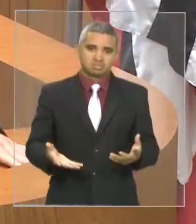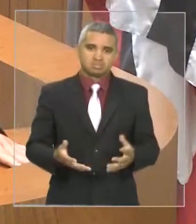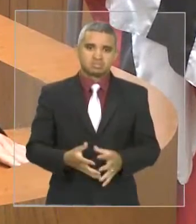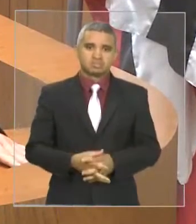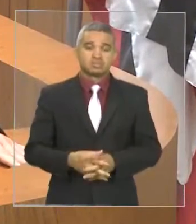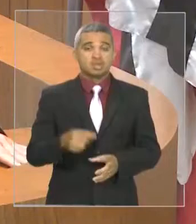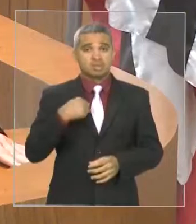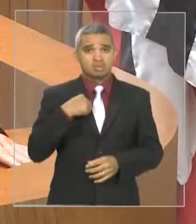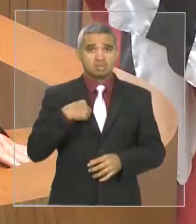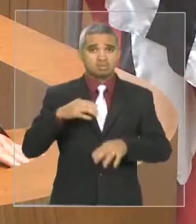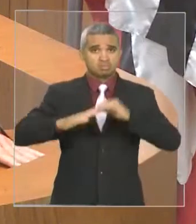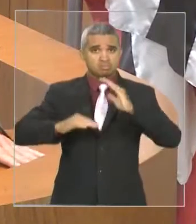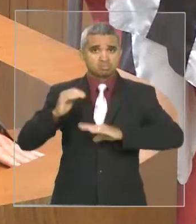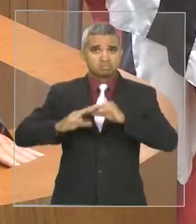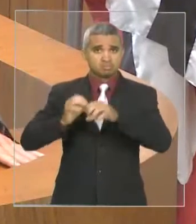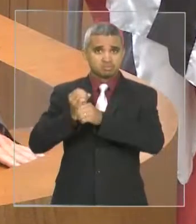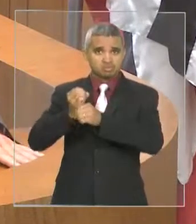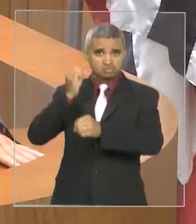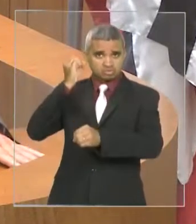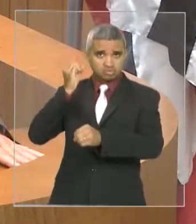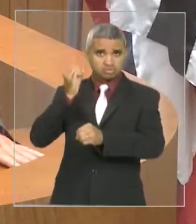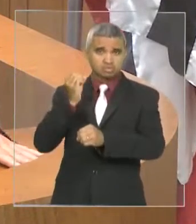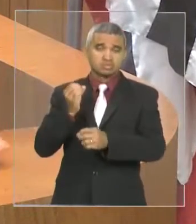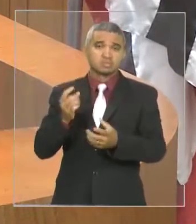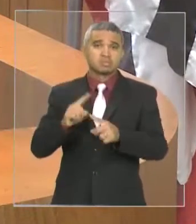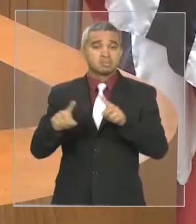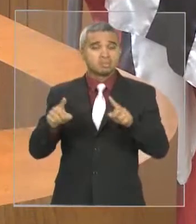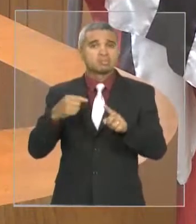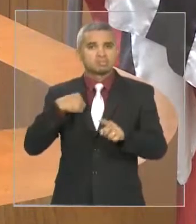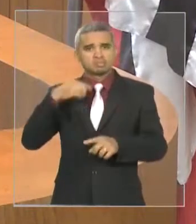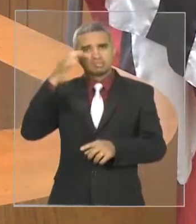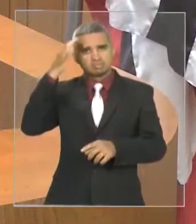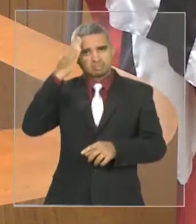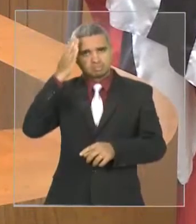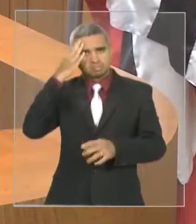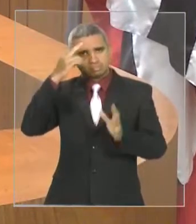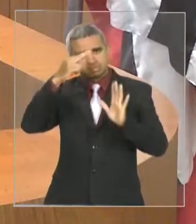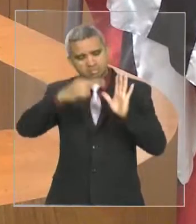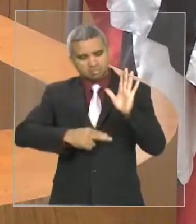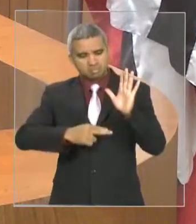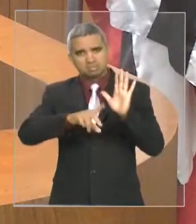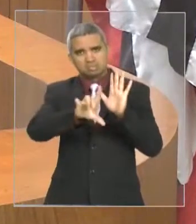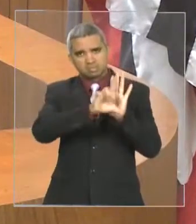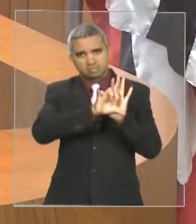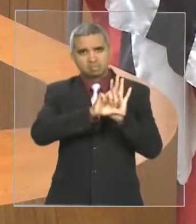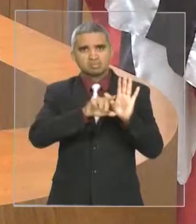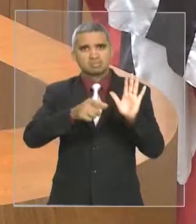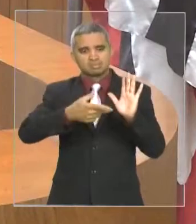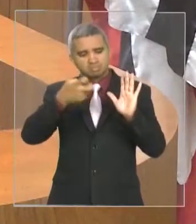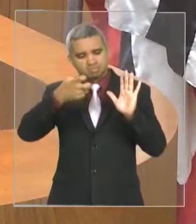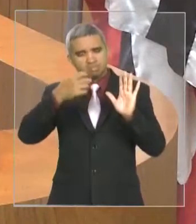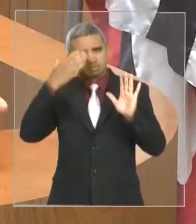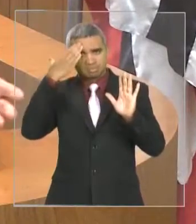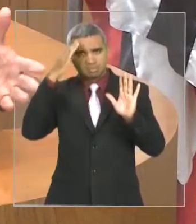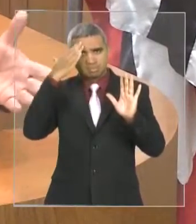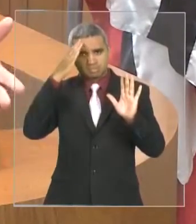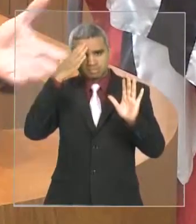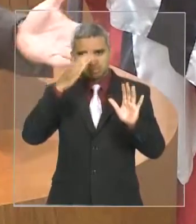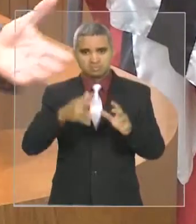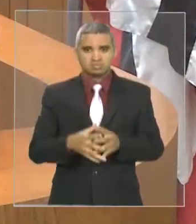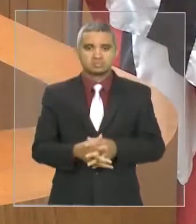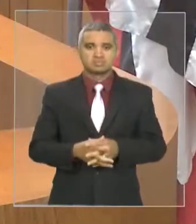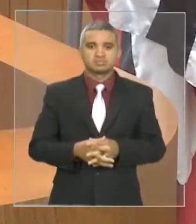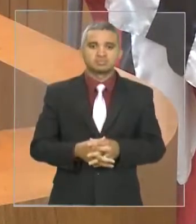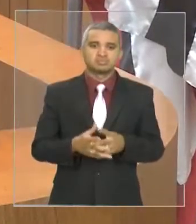interpretar o que está escrito numa lei. Bom, então, essa questão da